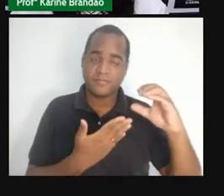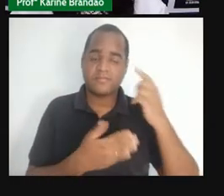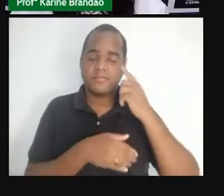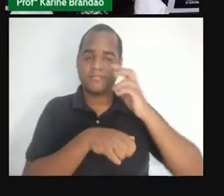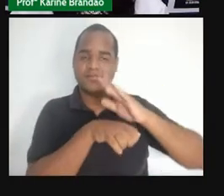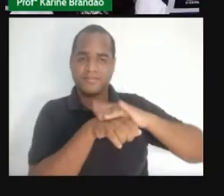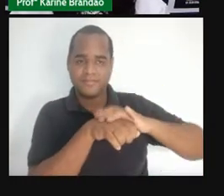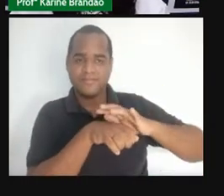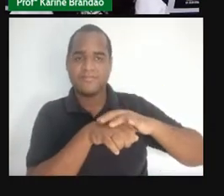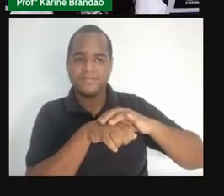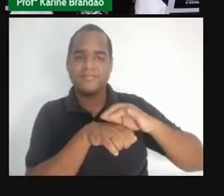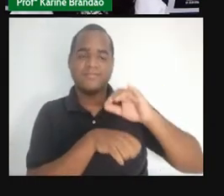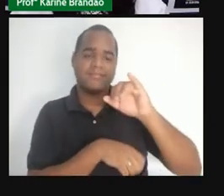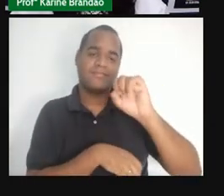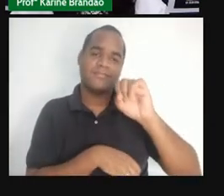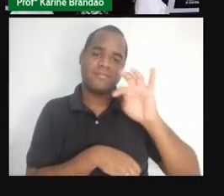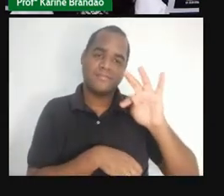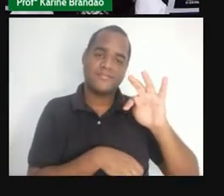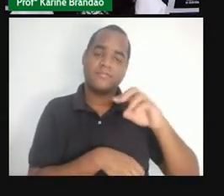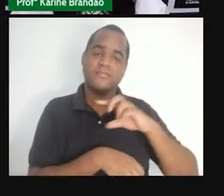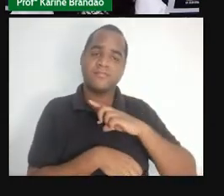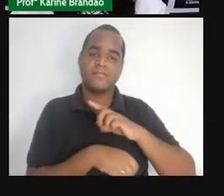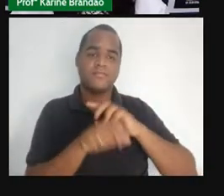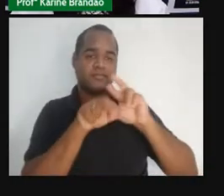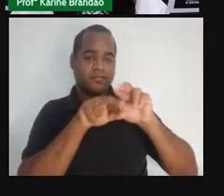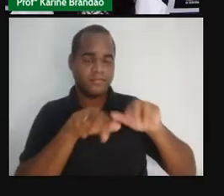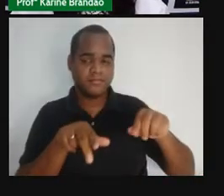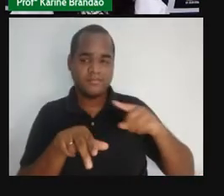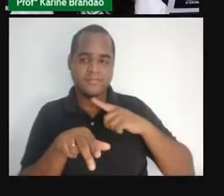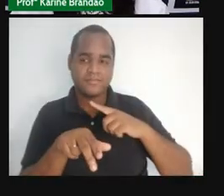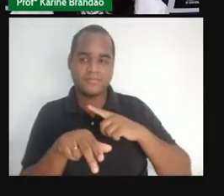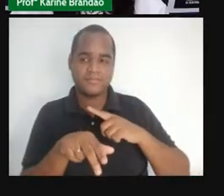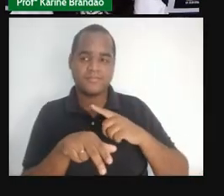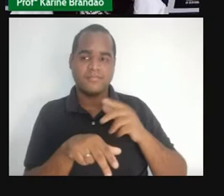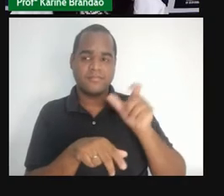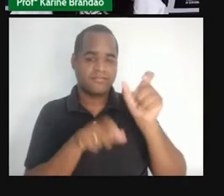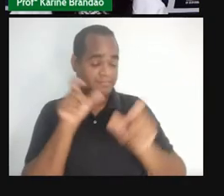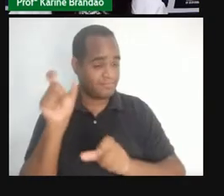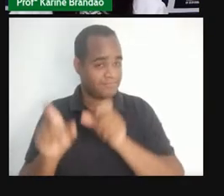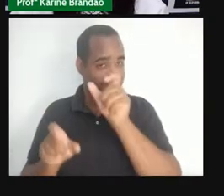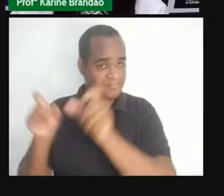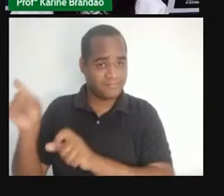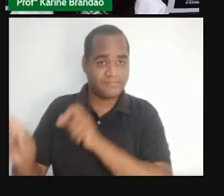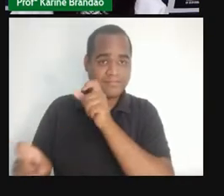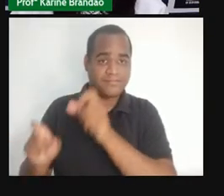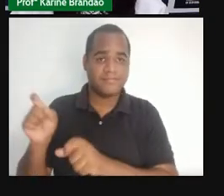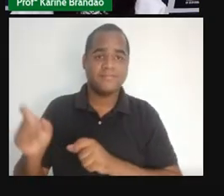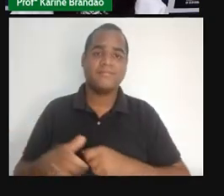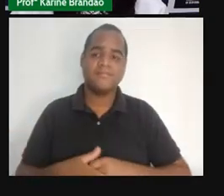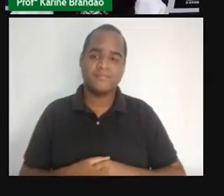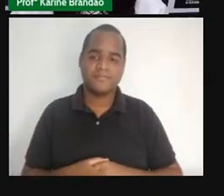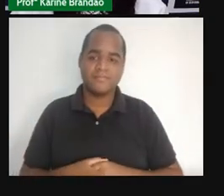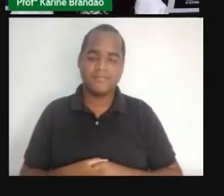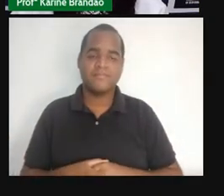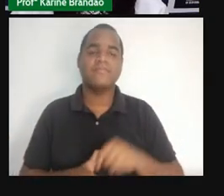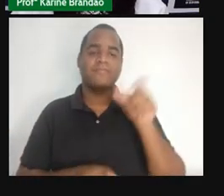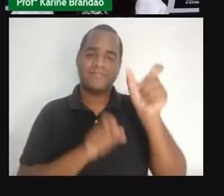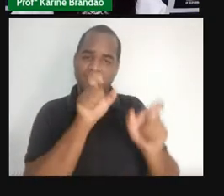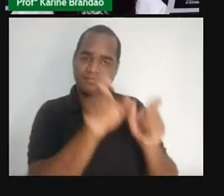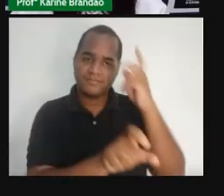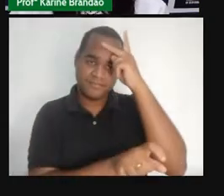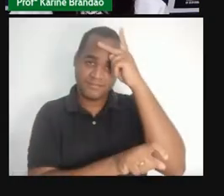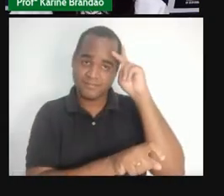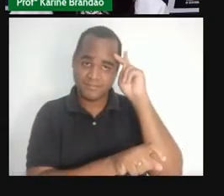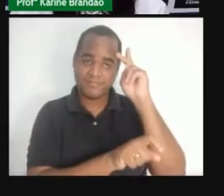infecciosas, que ocorrem somente em humanos. Então, elas são doenças, vamos dizer assim, exclusivas dos humanos.